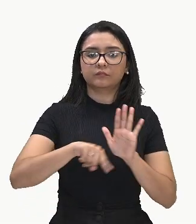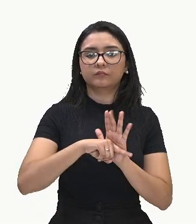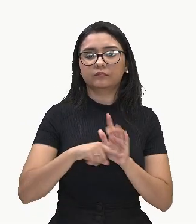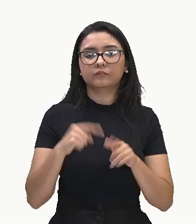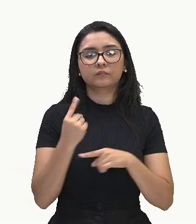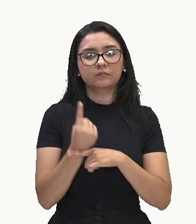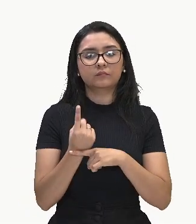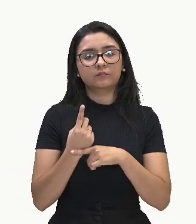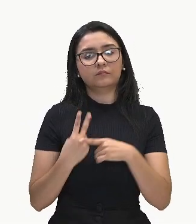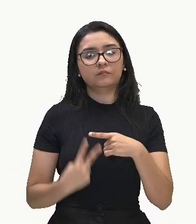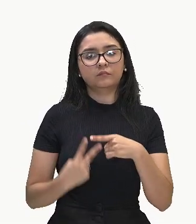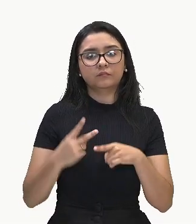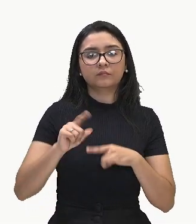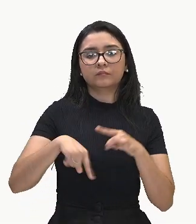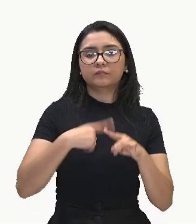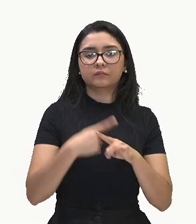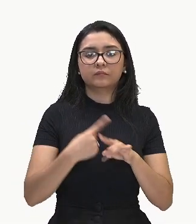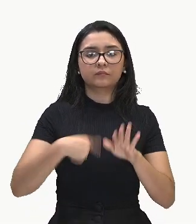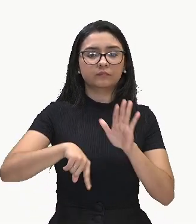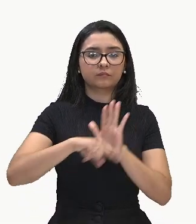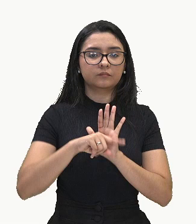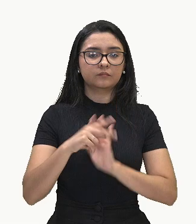vezes menos 2.